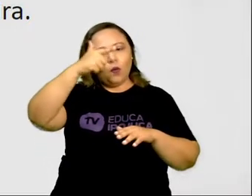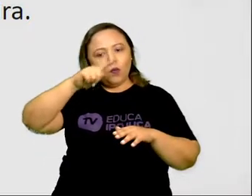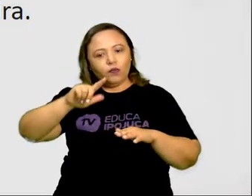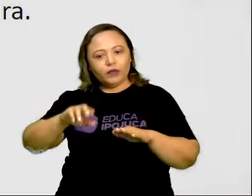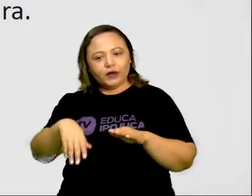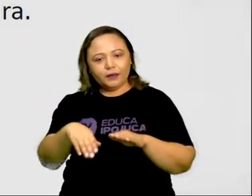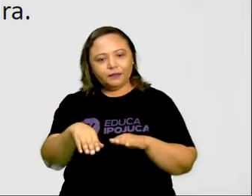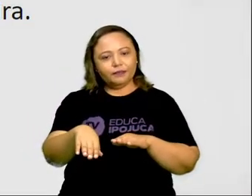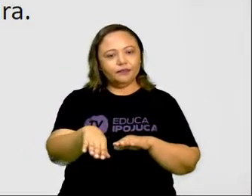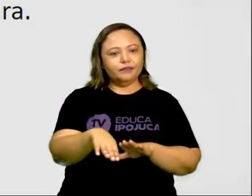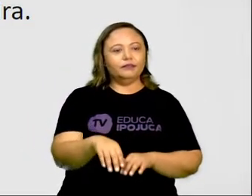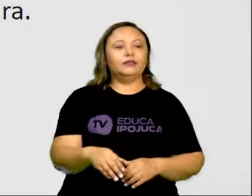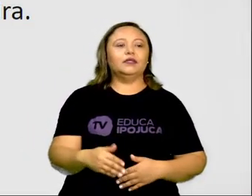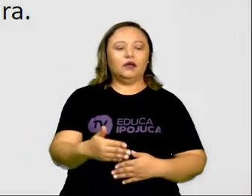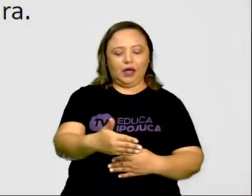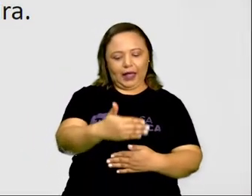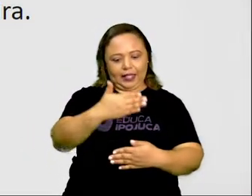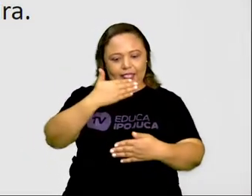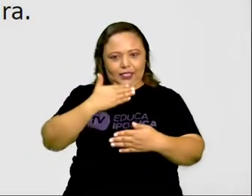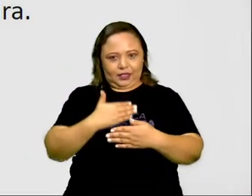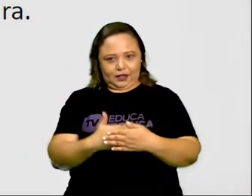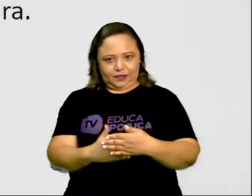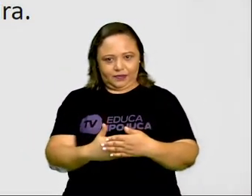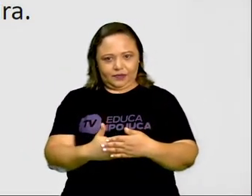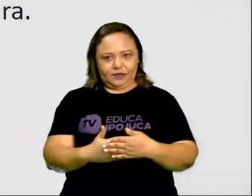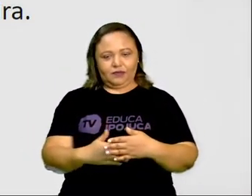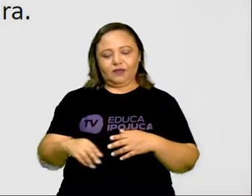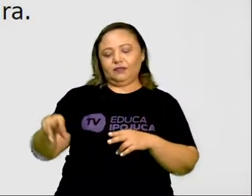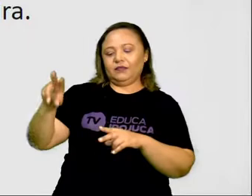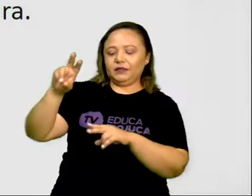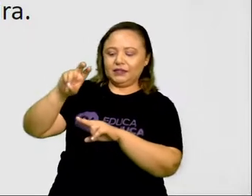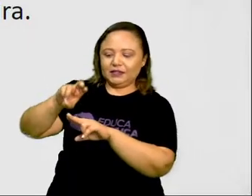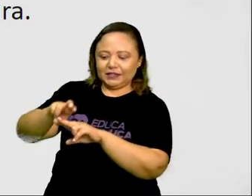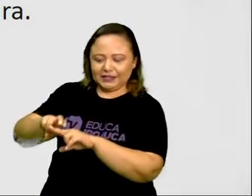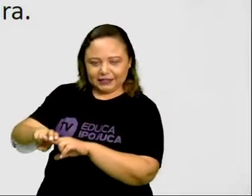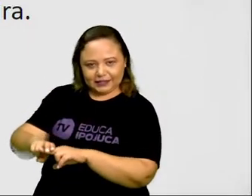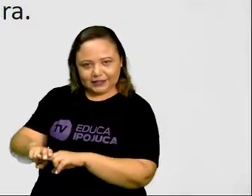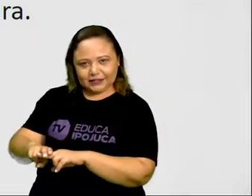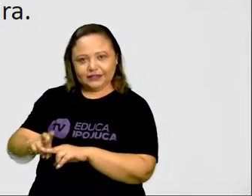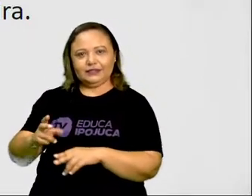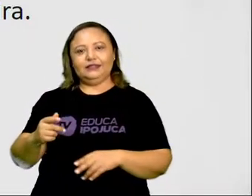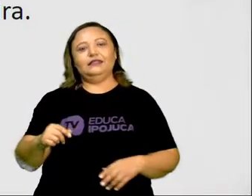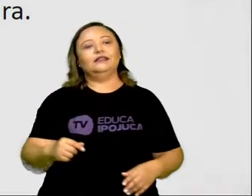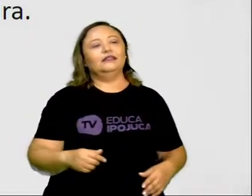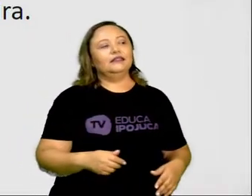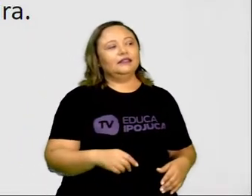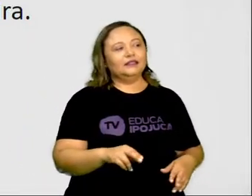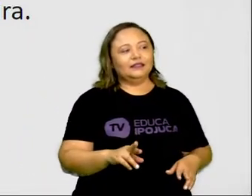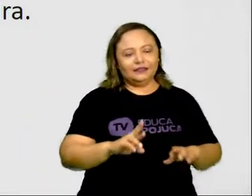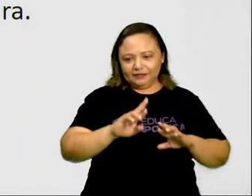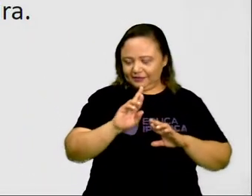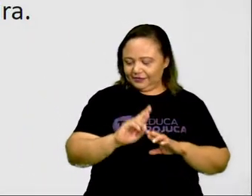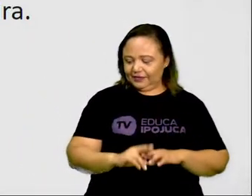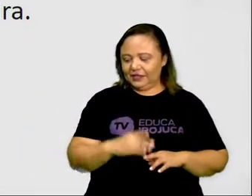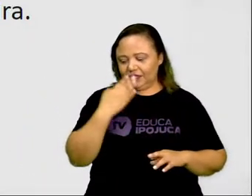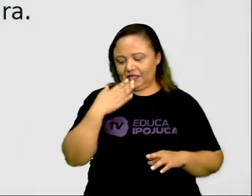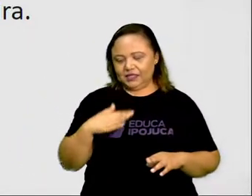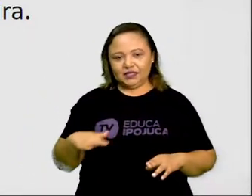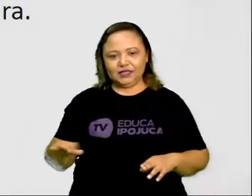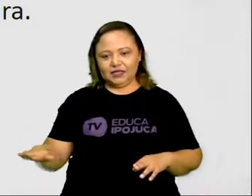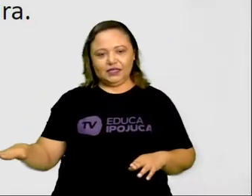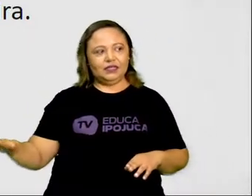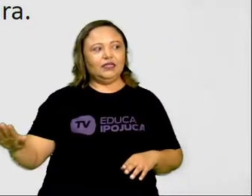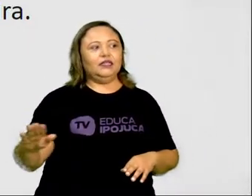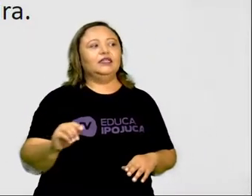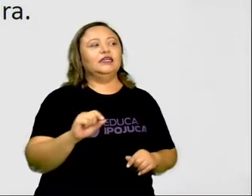Uma sentada na cadeira. E outra assim na parte da frente, não isso? Então aqui. A Ana